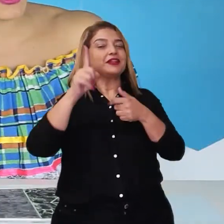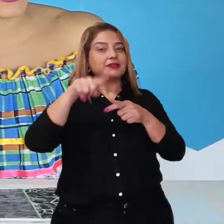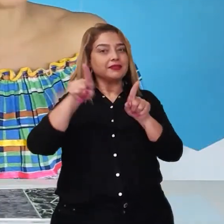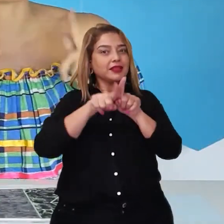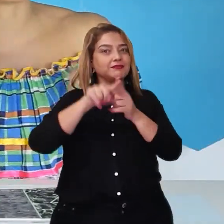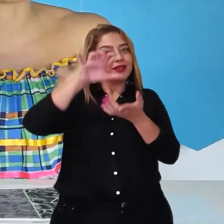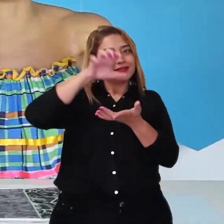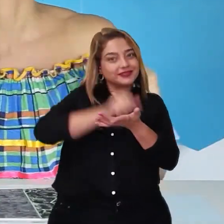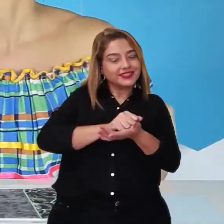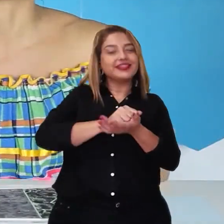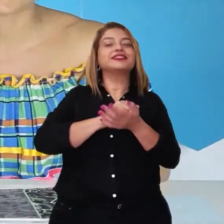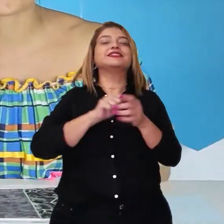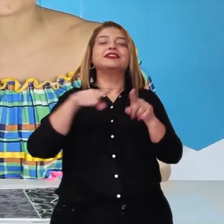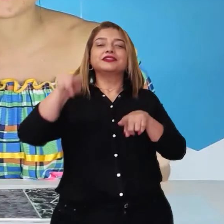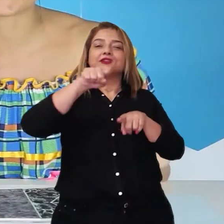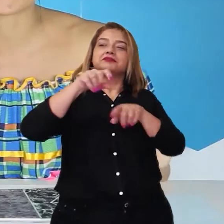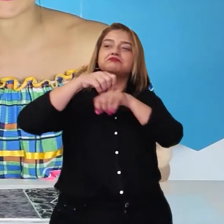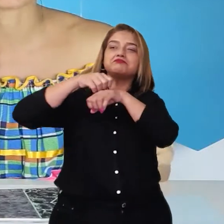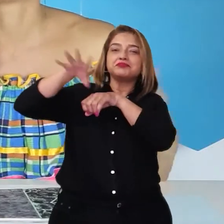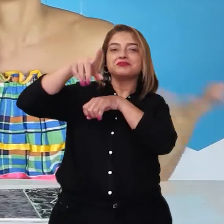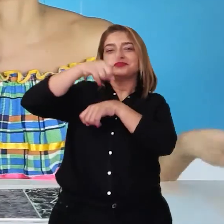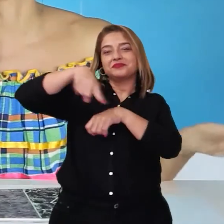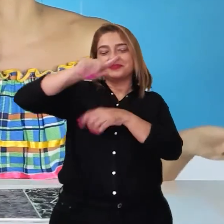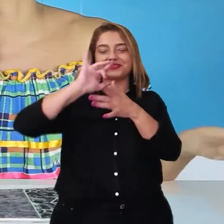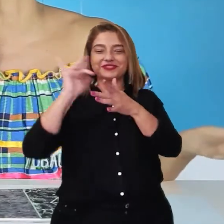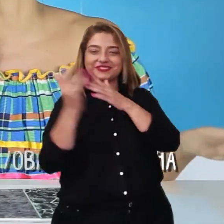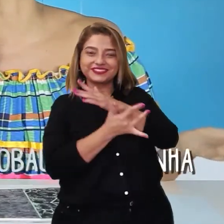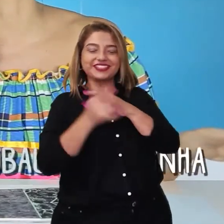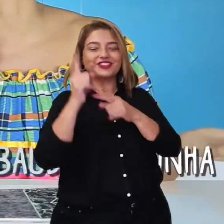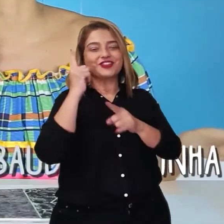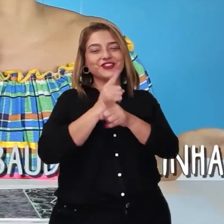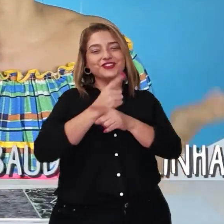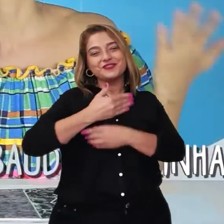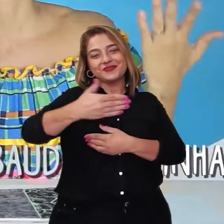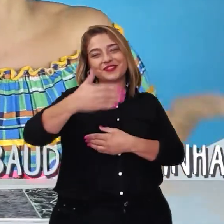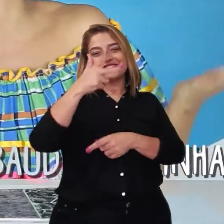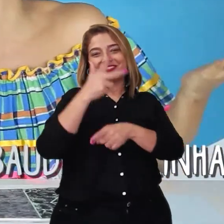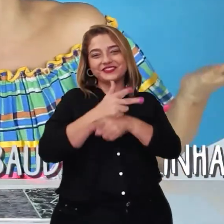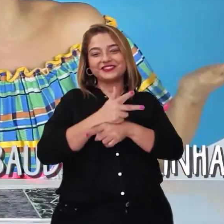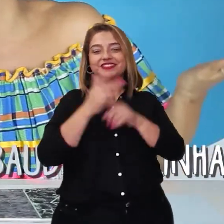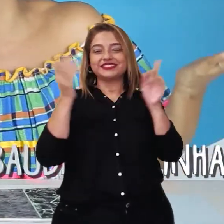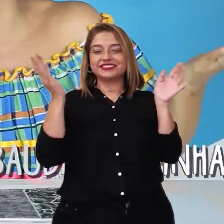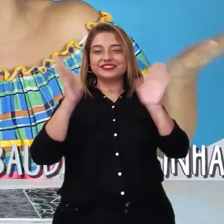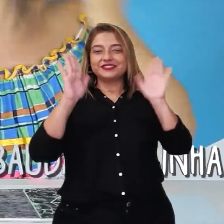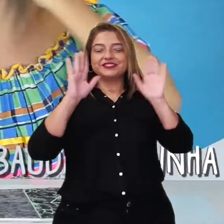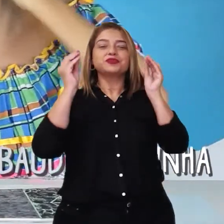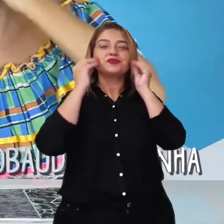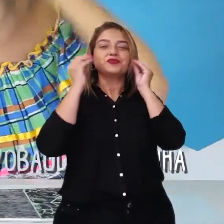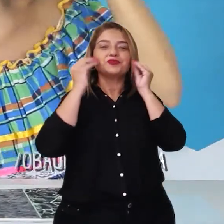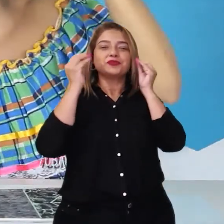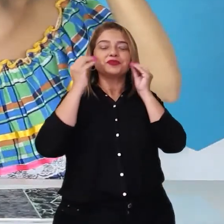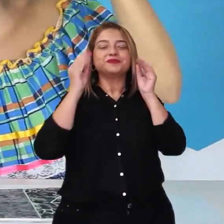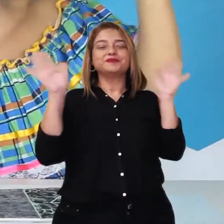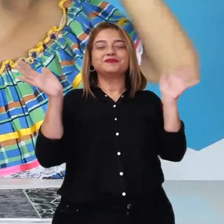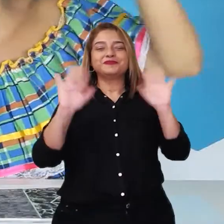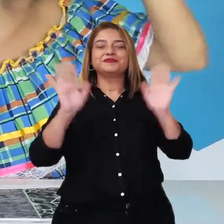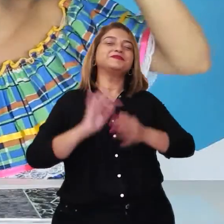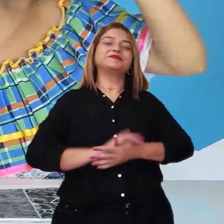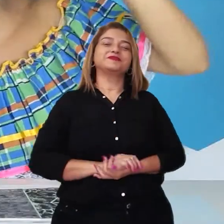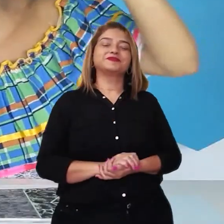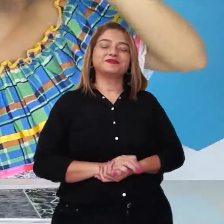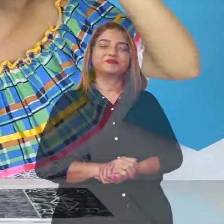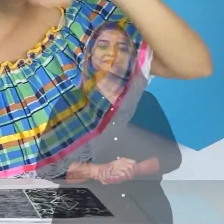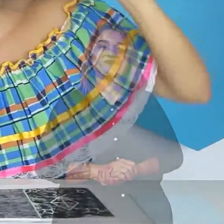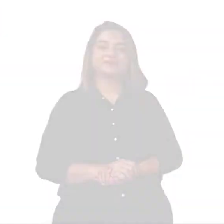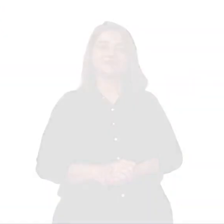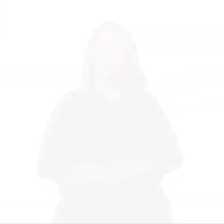inscreve no canal e compartilha nas suas redes sociais. A gente se encontra no próximo vídeo. Bom São João pra todo mundo! Até lá,